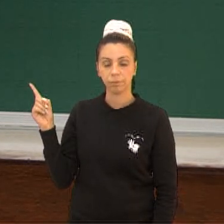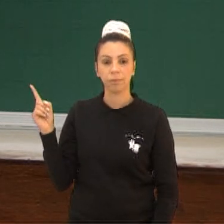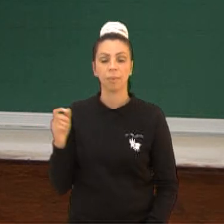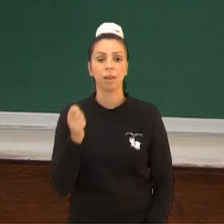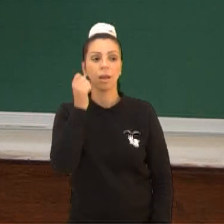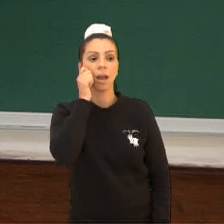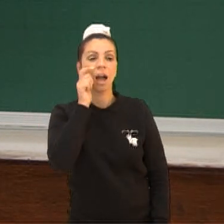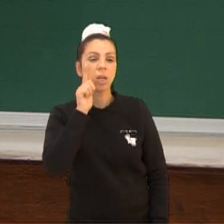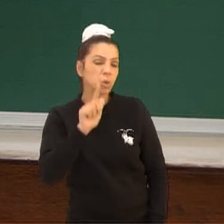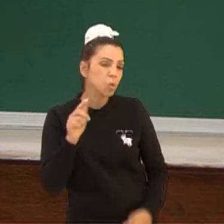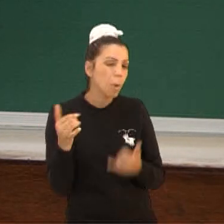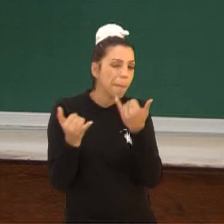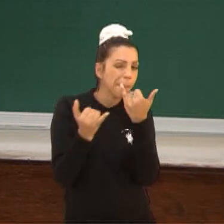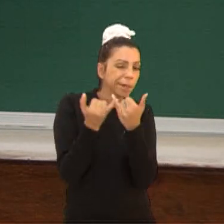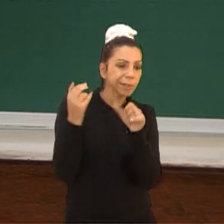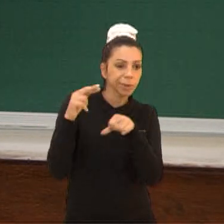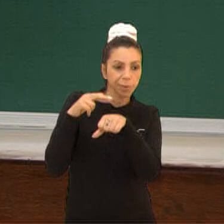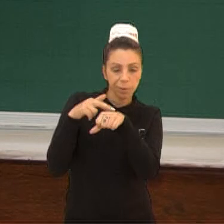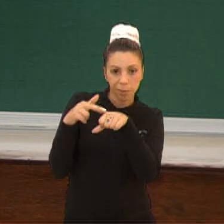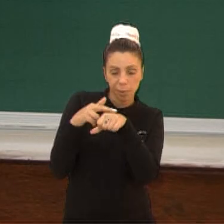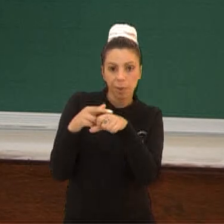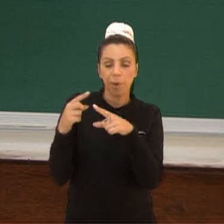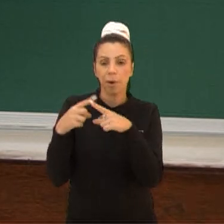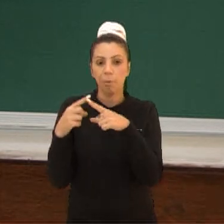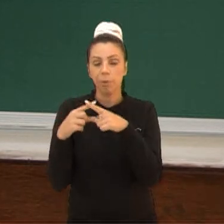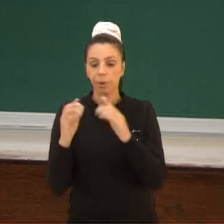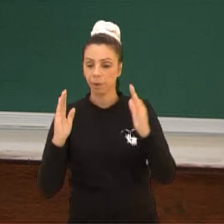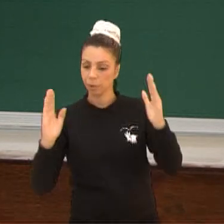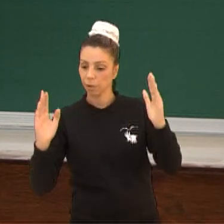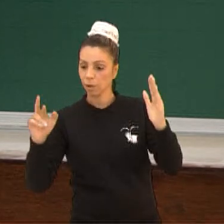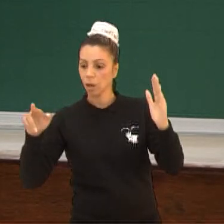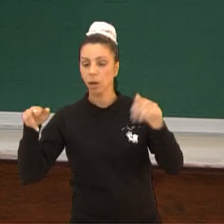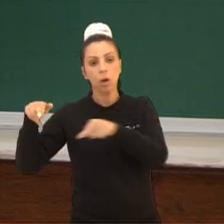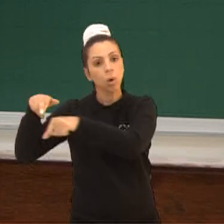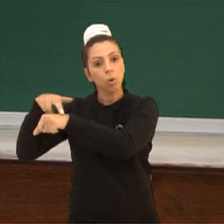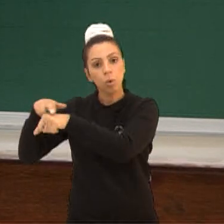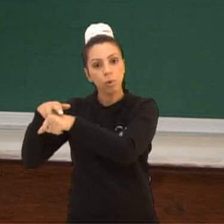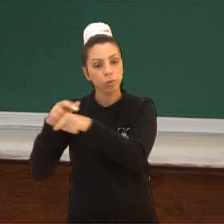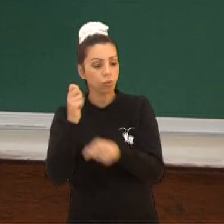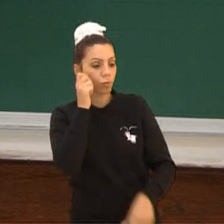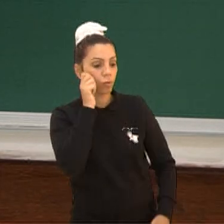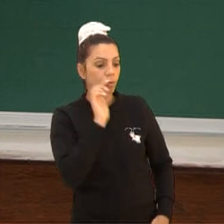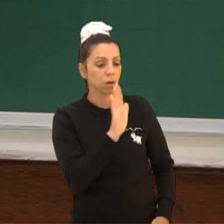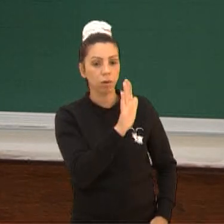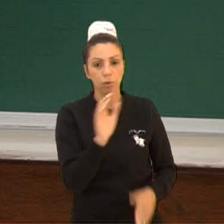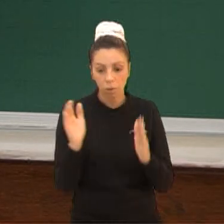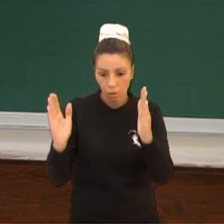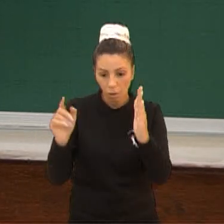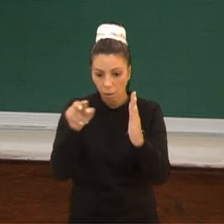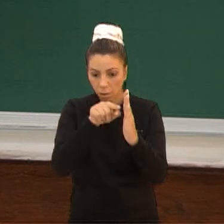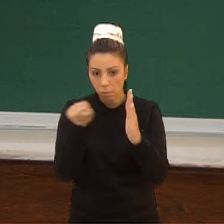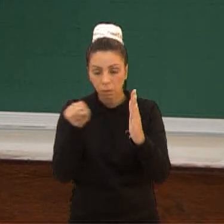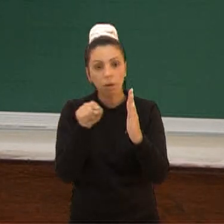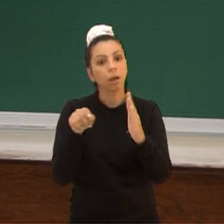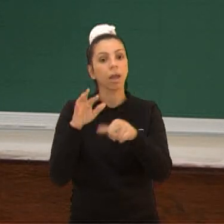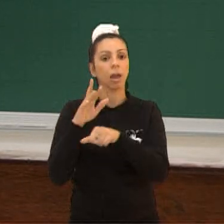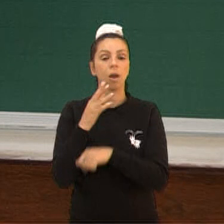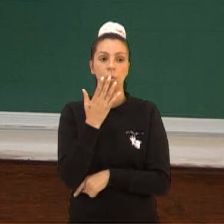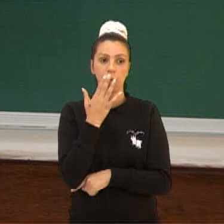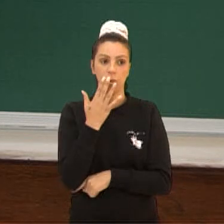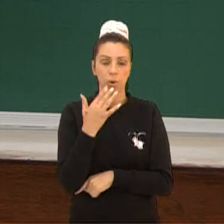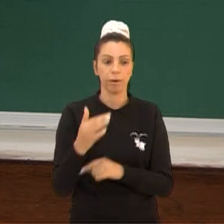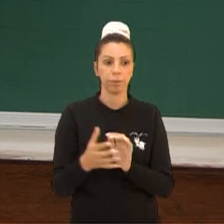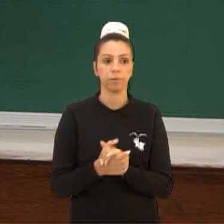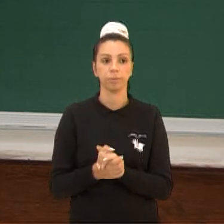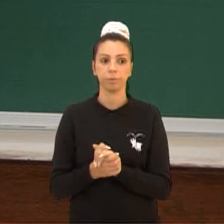azul arroxeado, porque ele fica entre o roxo e o azul. Nós temos aqui uma cor secundária que é o verde e uma cor primária que é o azul. Entre